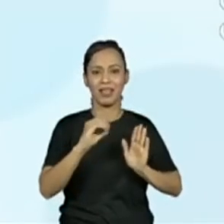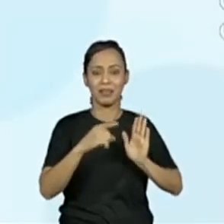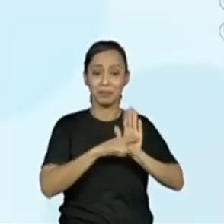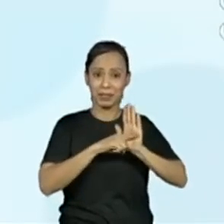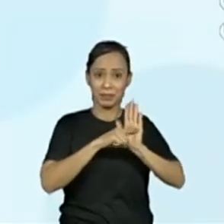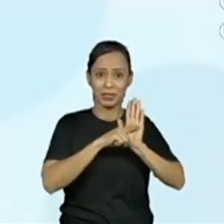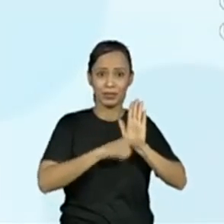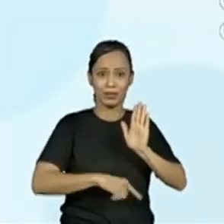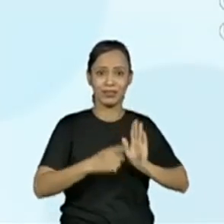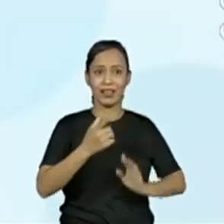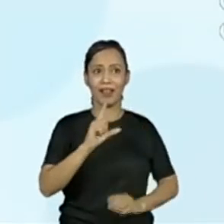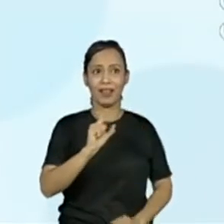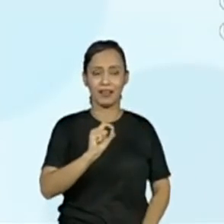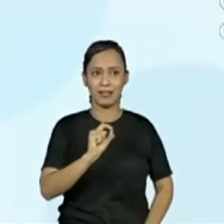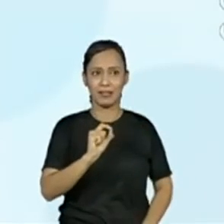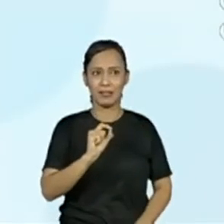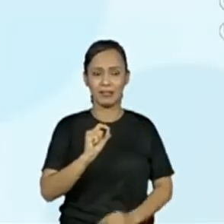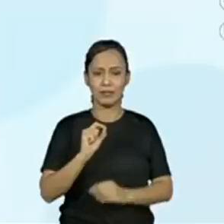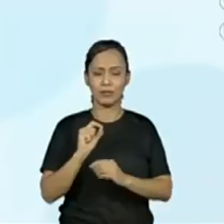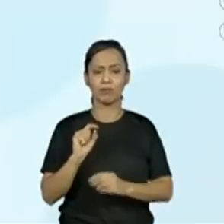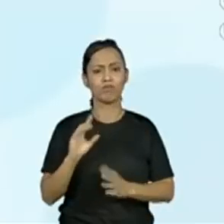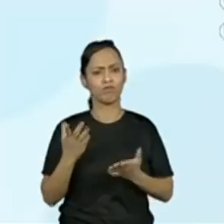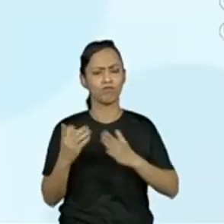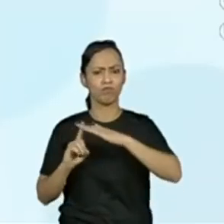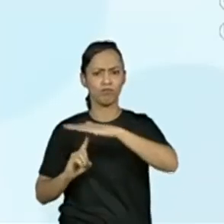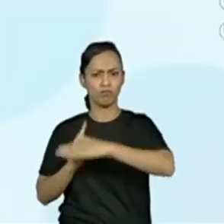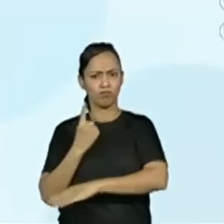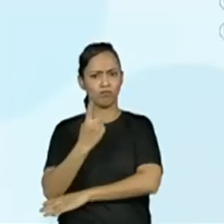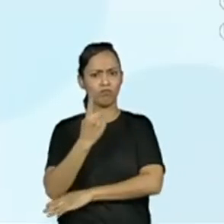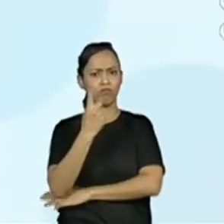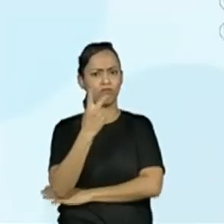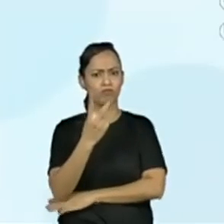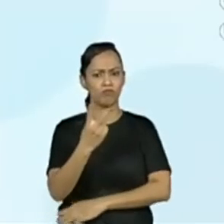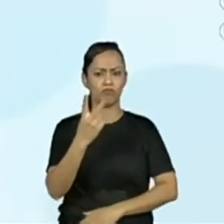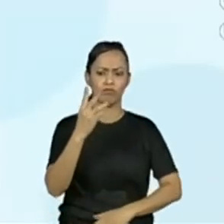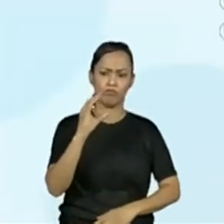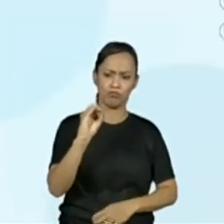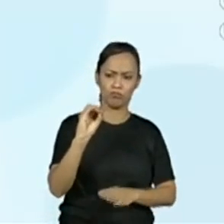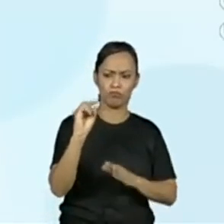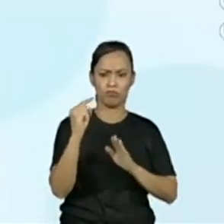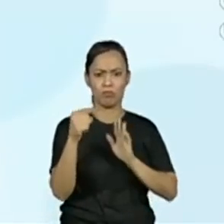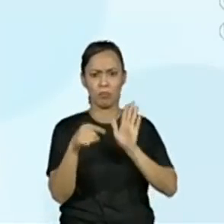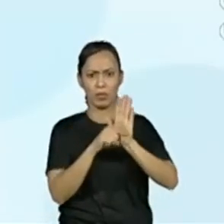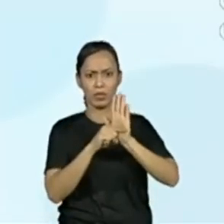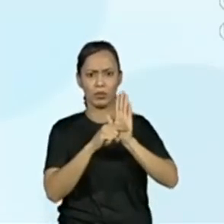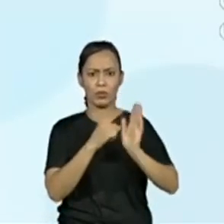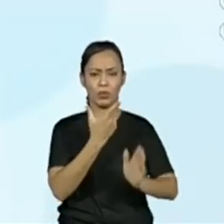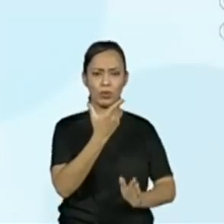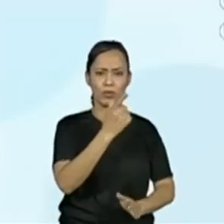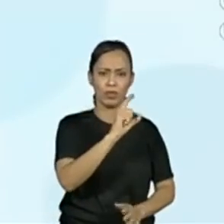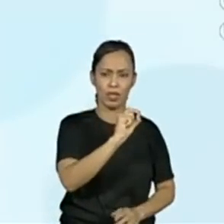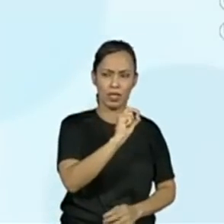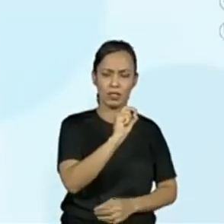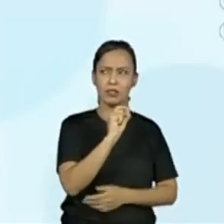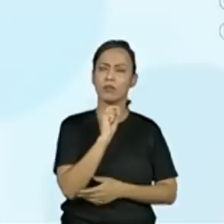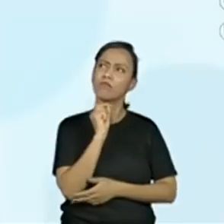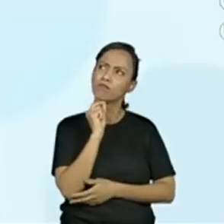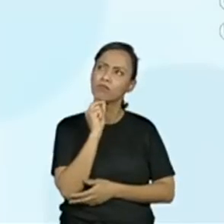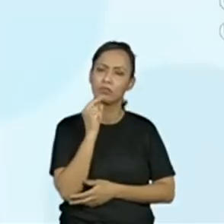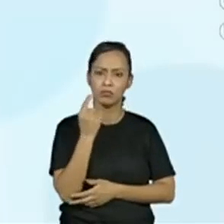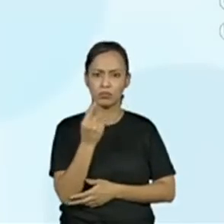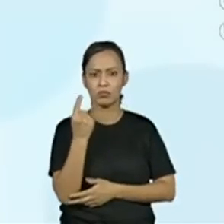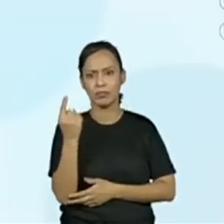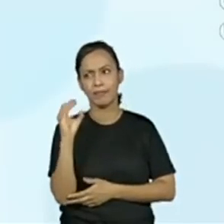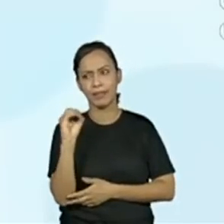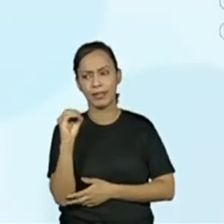Exatamente. Aí, eu posso pensar 120 menos 10. 110. 110